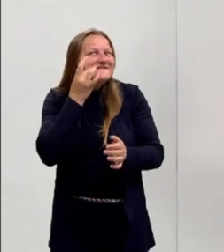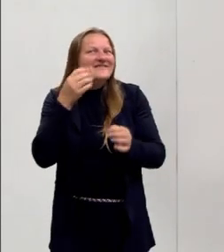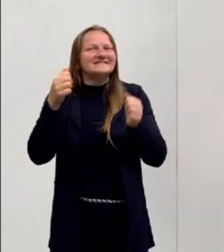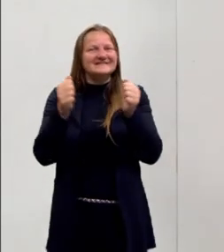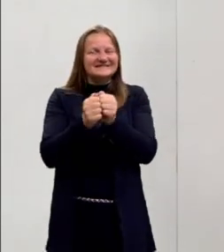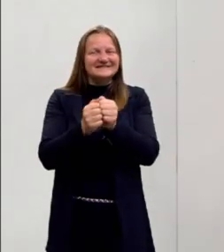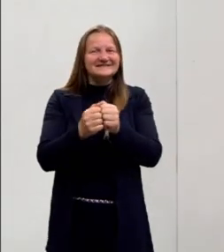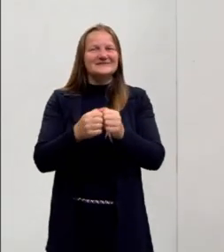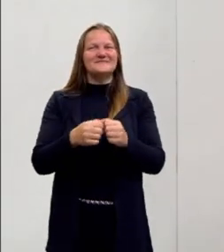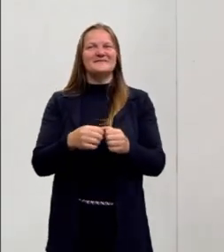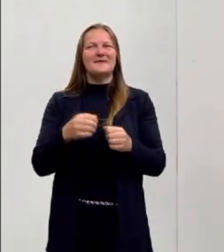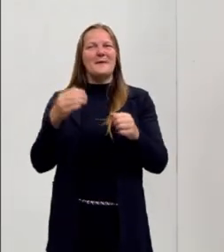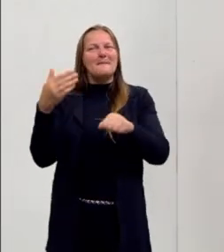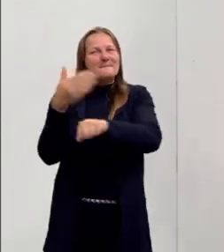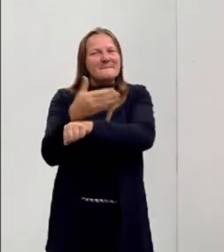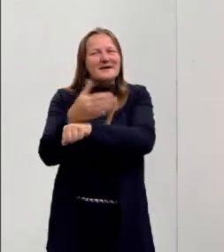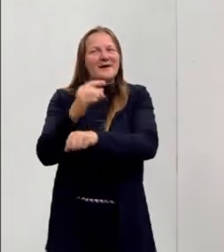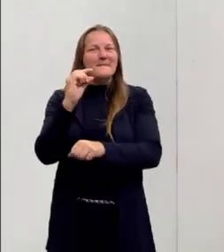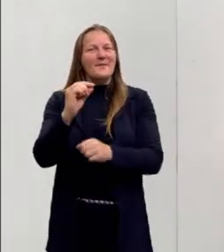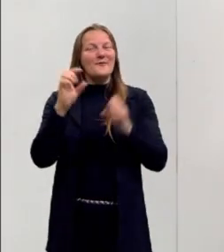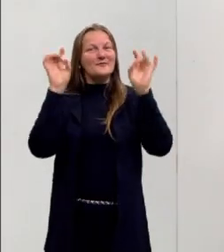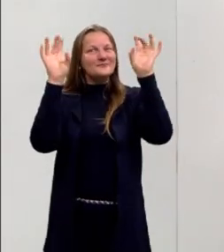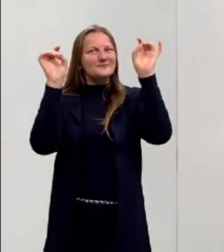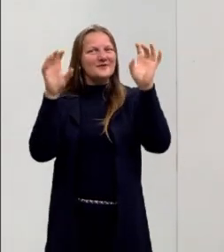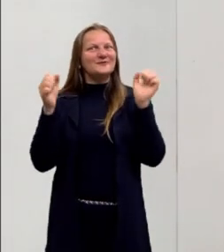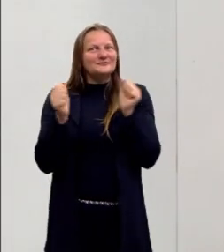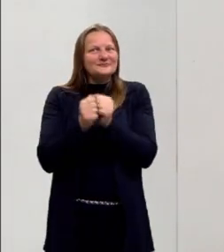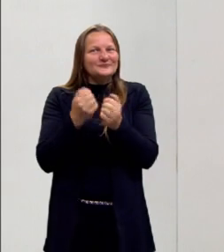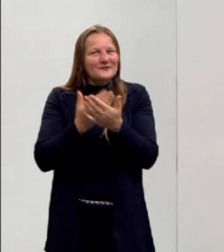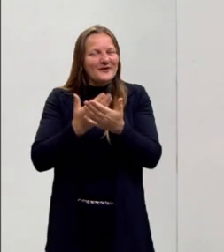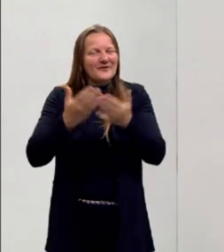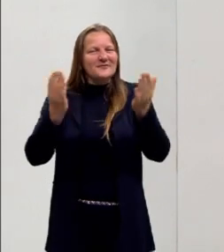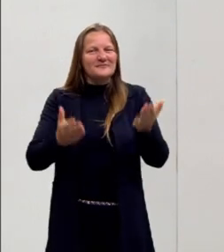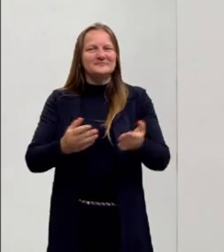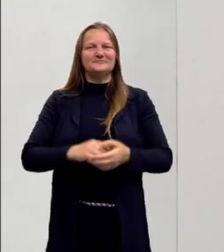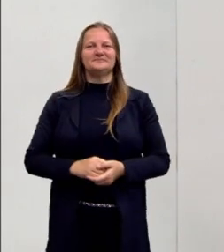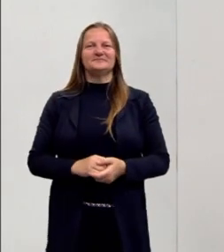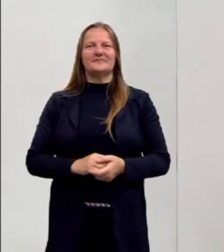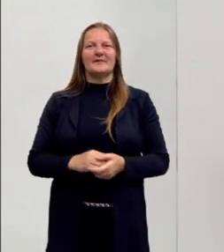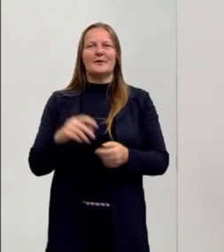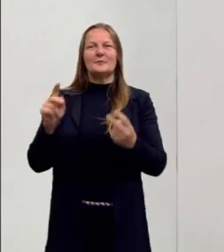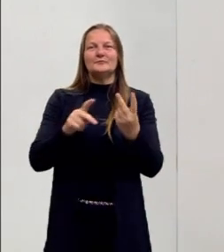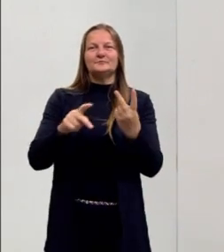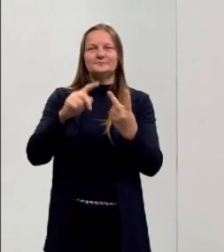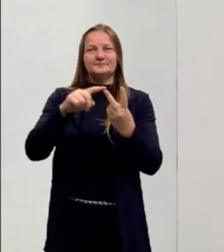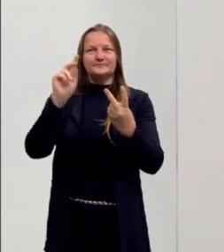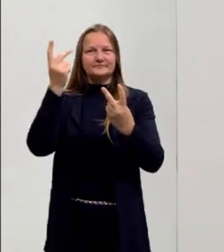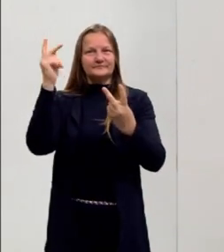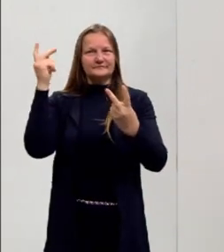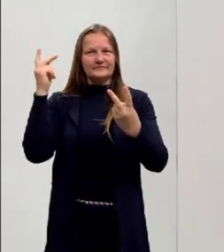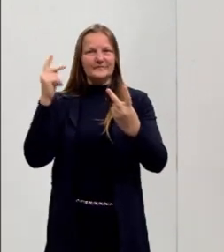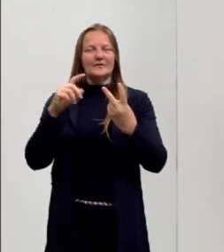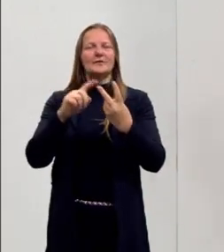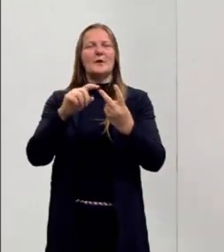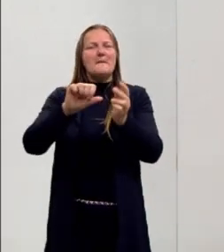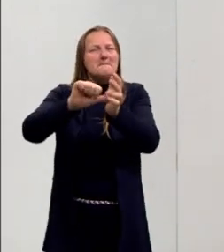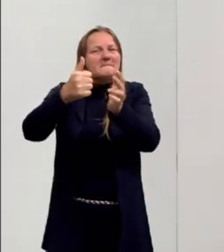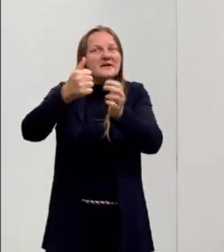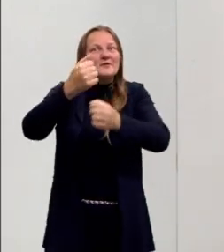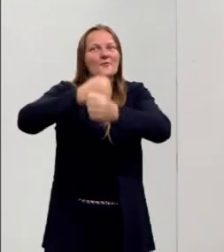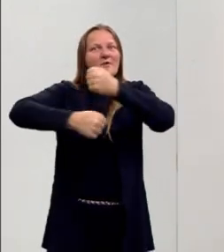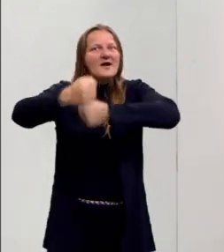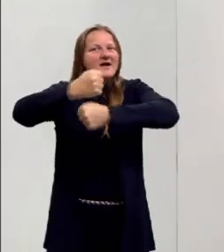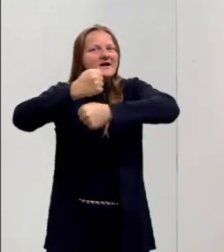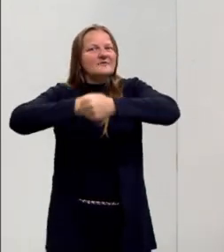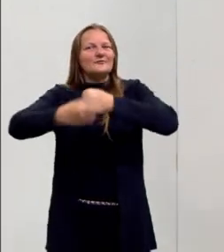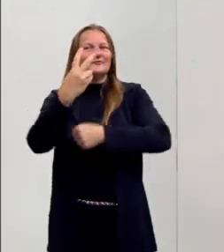e vai fazer uma participação muito especial na aula. A gente vai ter a professora de História do primeiro Pré-Enem